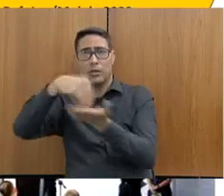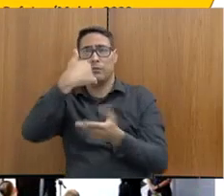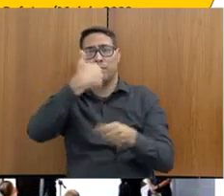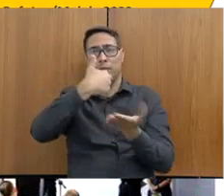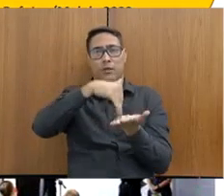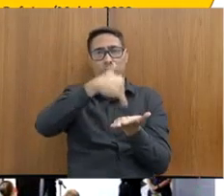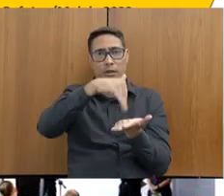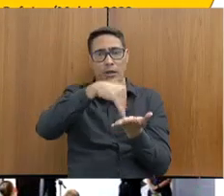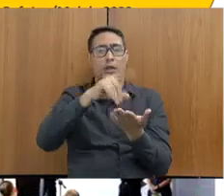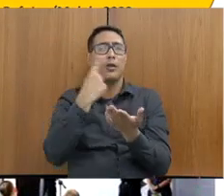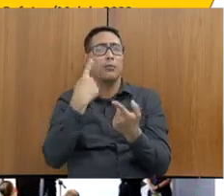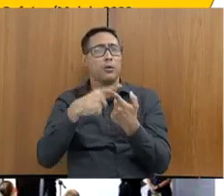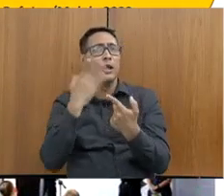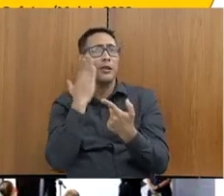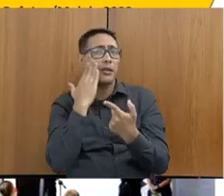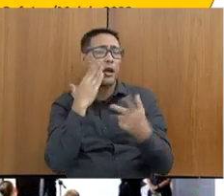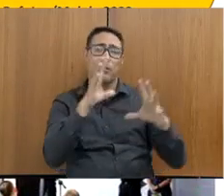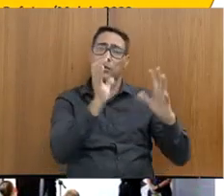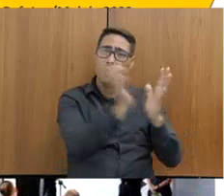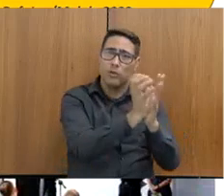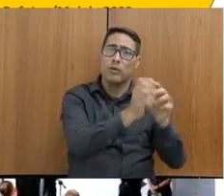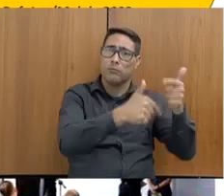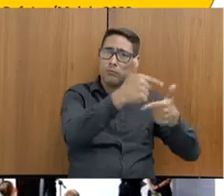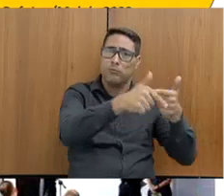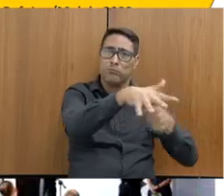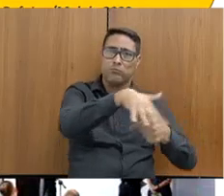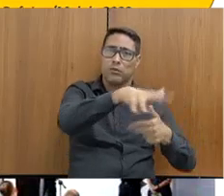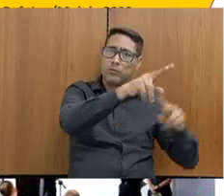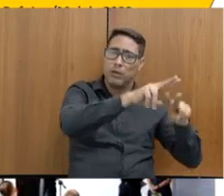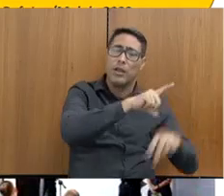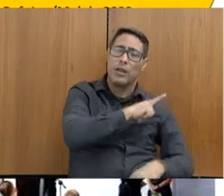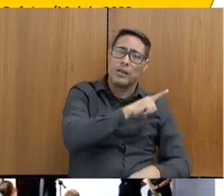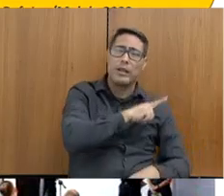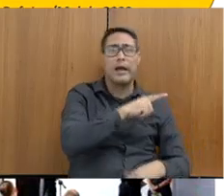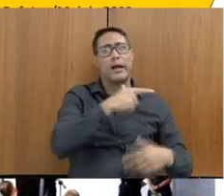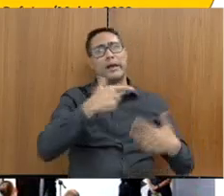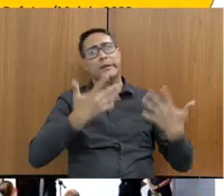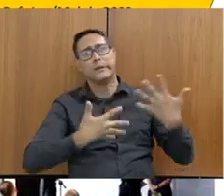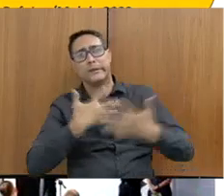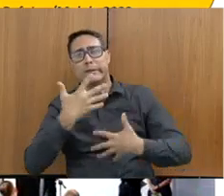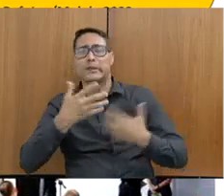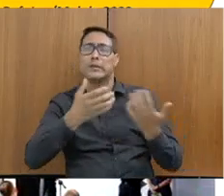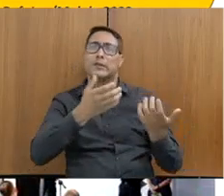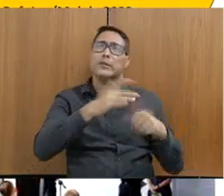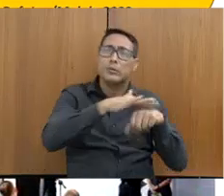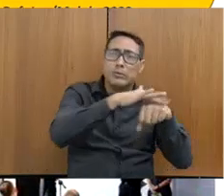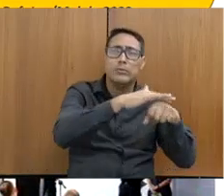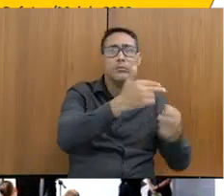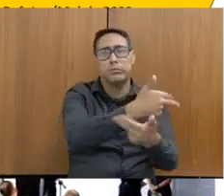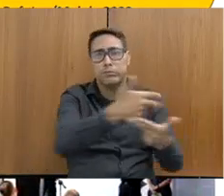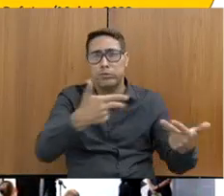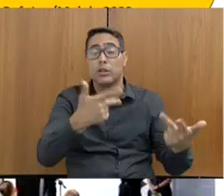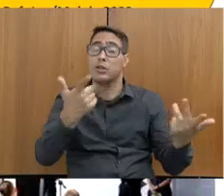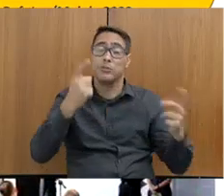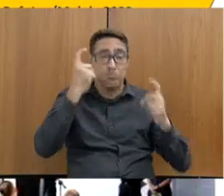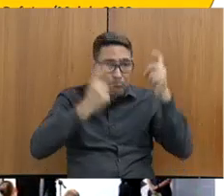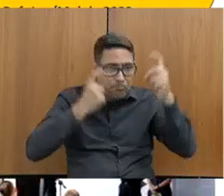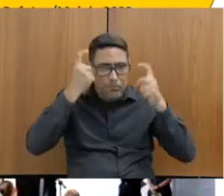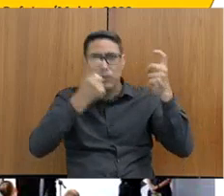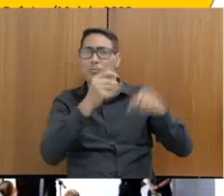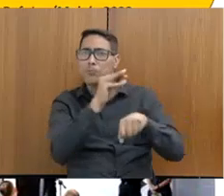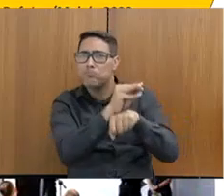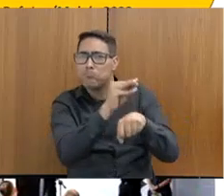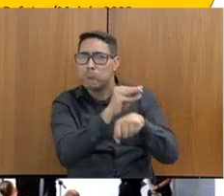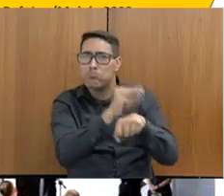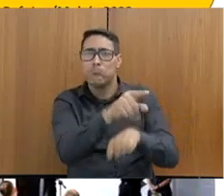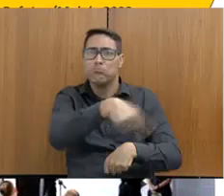tropa está doente, a segurança pública, de uma forma geral, está doente. Então, gente tem que se preocupar com isso. Isso tem sido feito. Nós temos